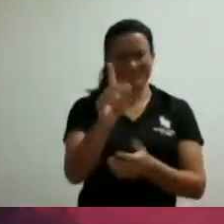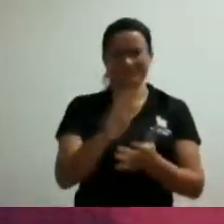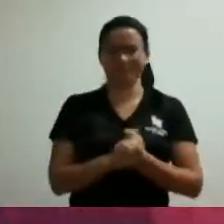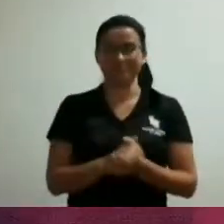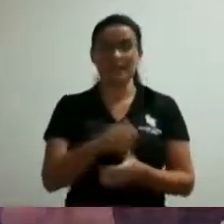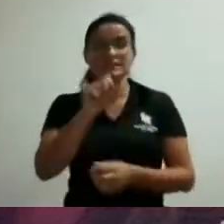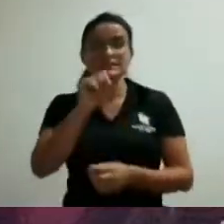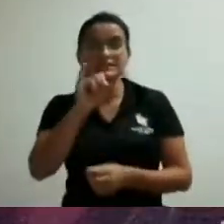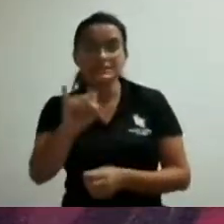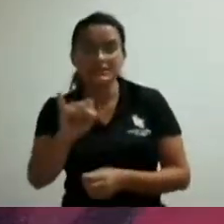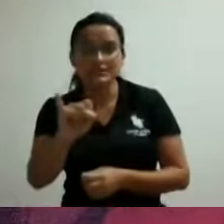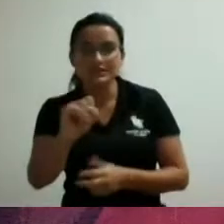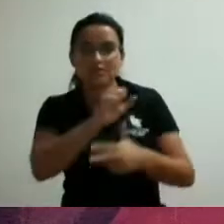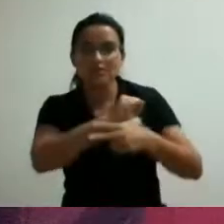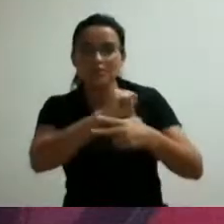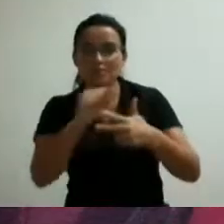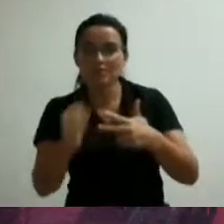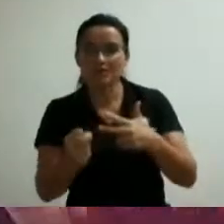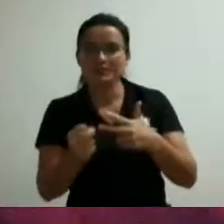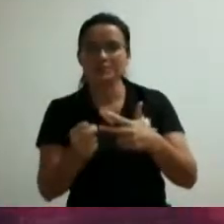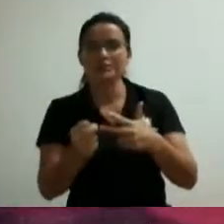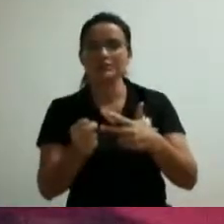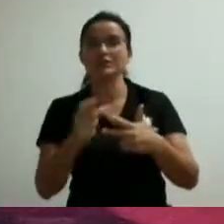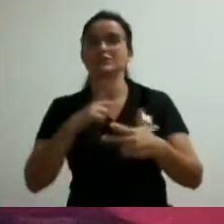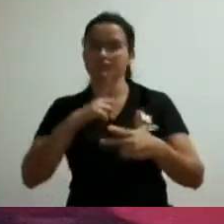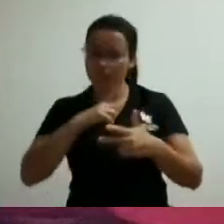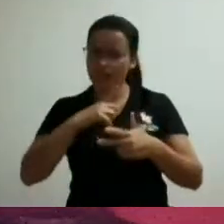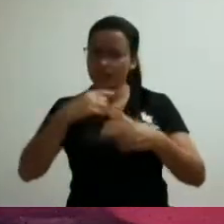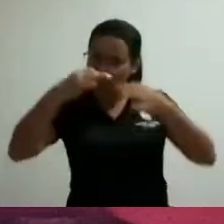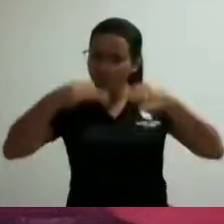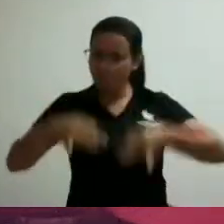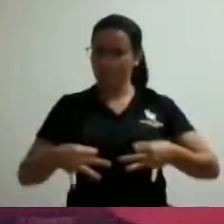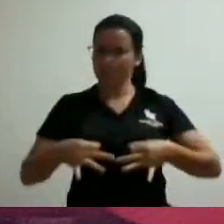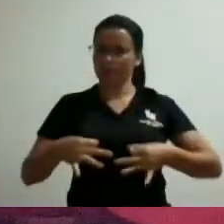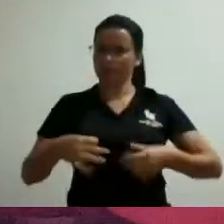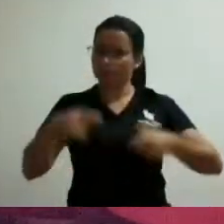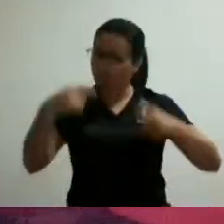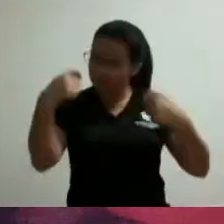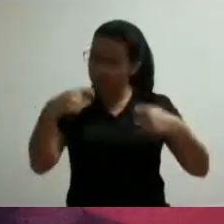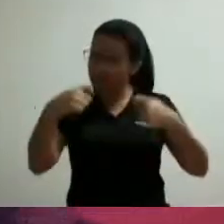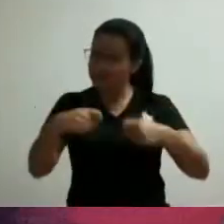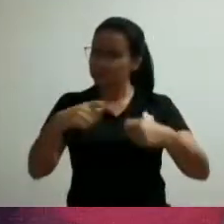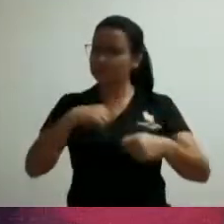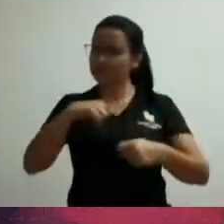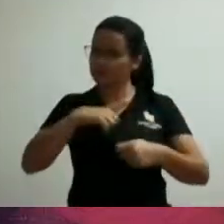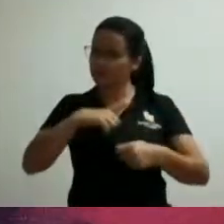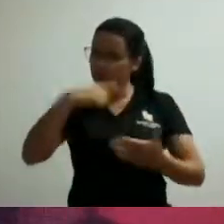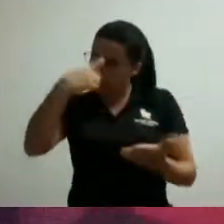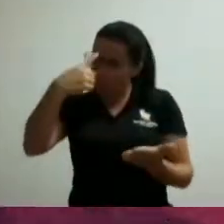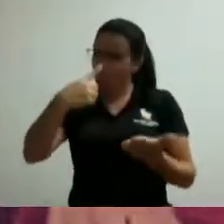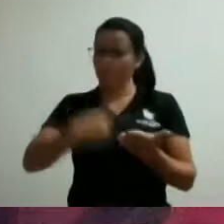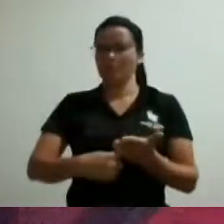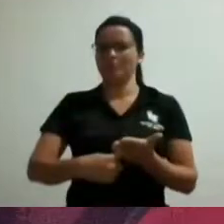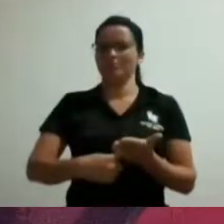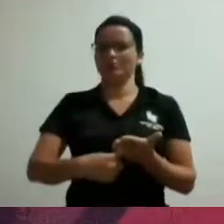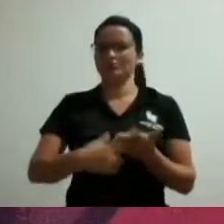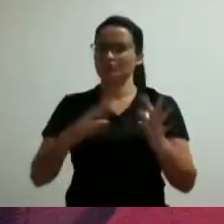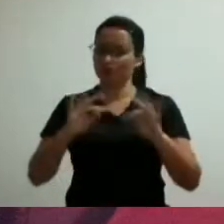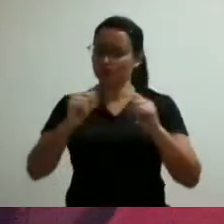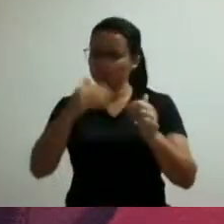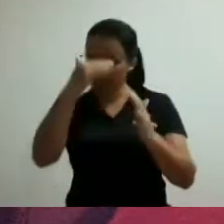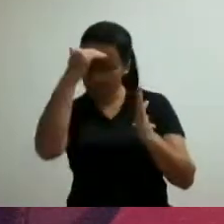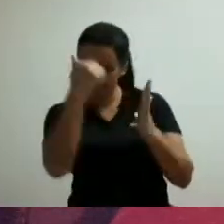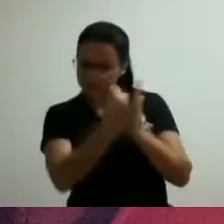legislativo se eles não honrarem a sua palavra e aquilo que se documenta então acabaram as